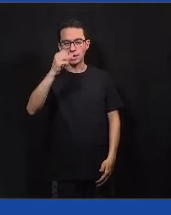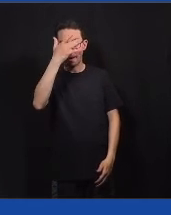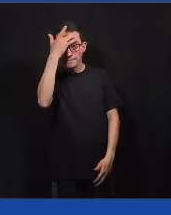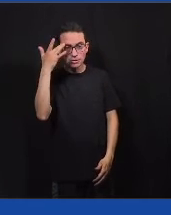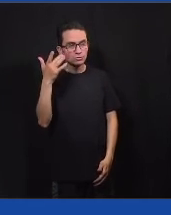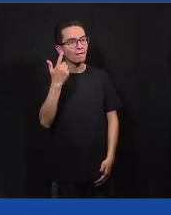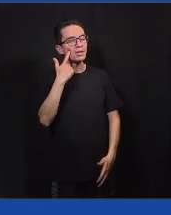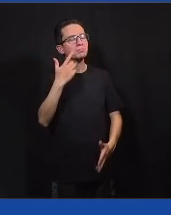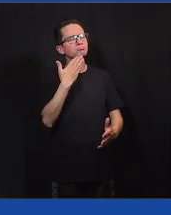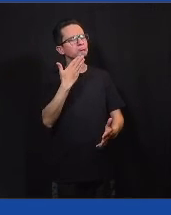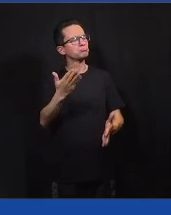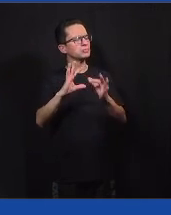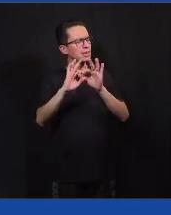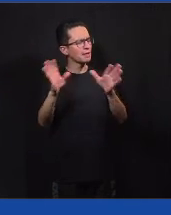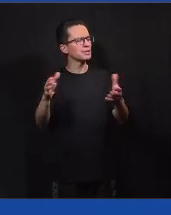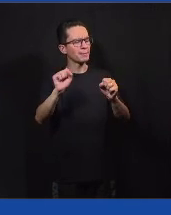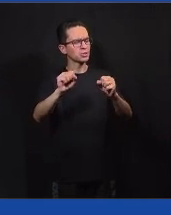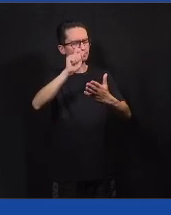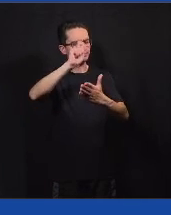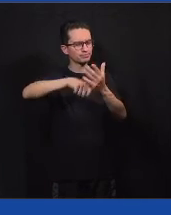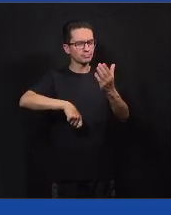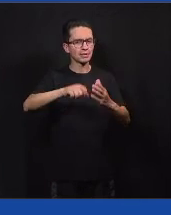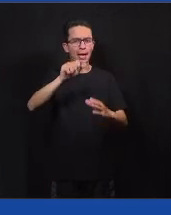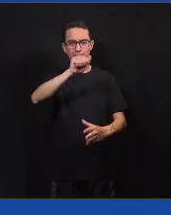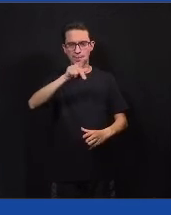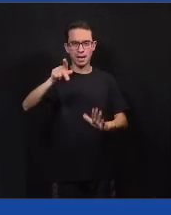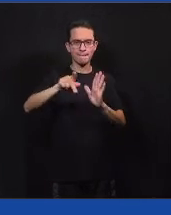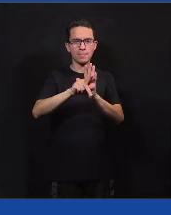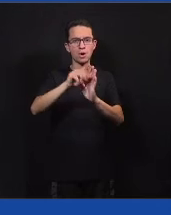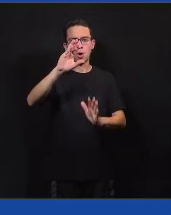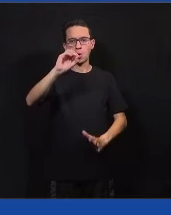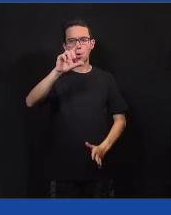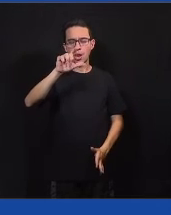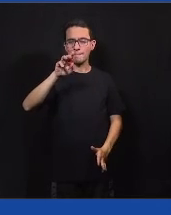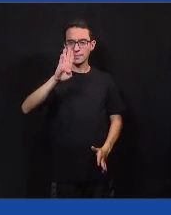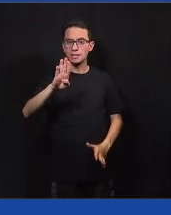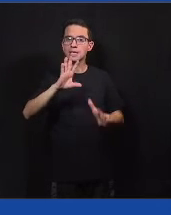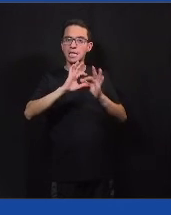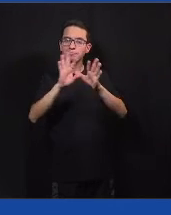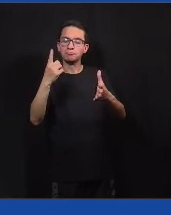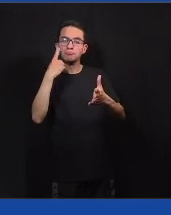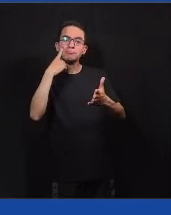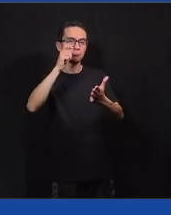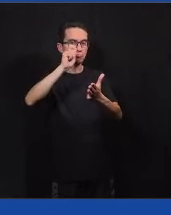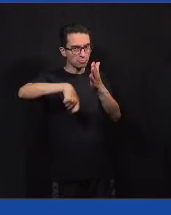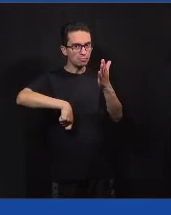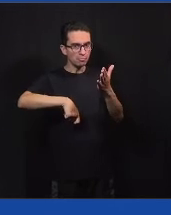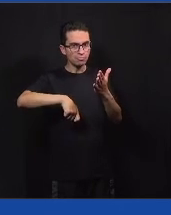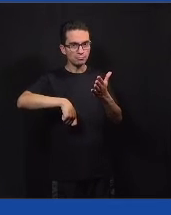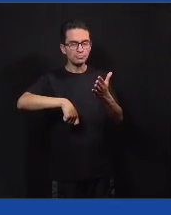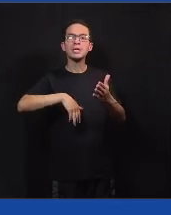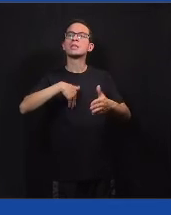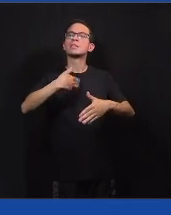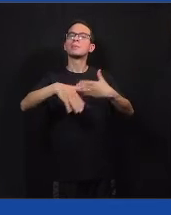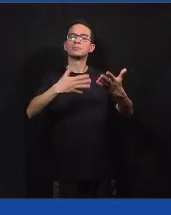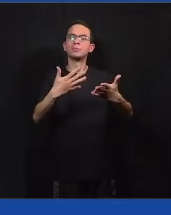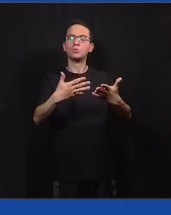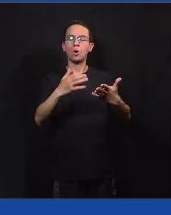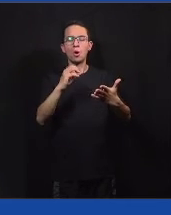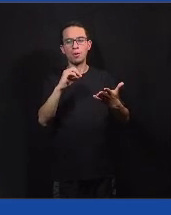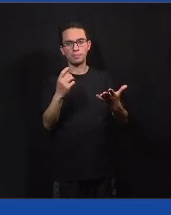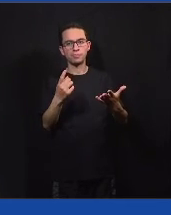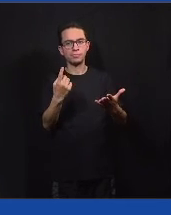inscrever no aplicativo do Colab mesmo, tem lá um comunicado para você baixar, você se inscreve, a partir daí você vai receber um e-mail com algumas